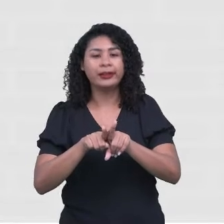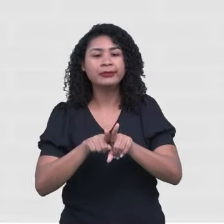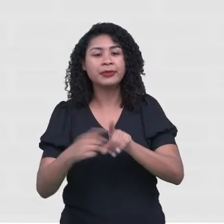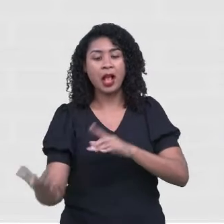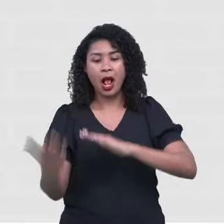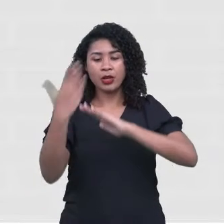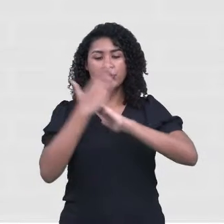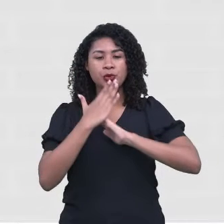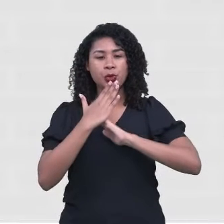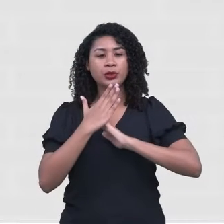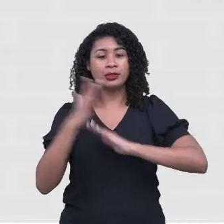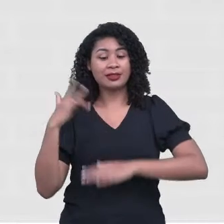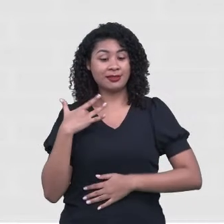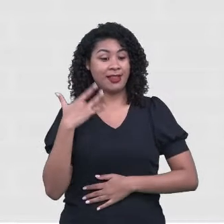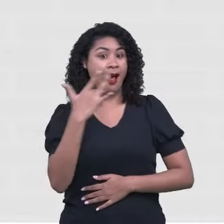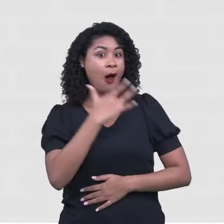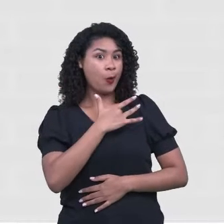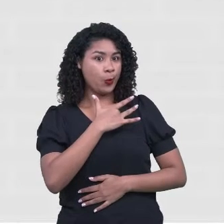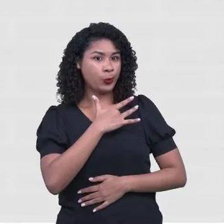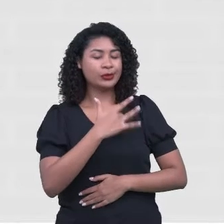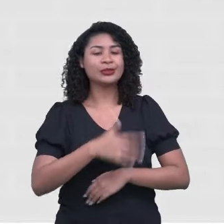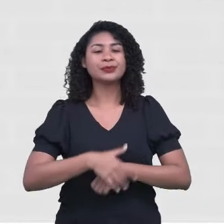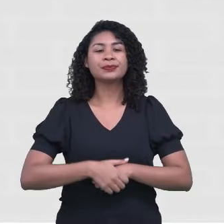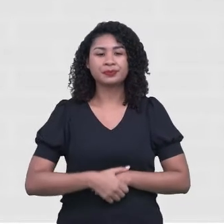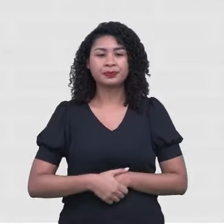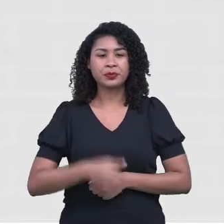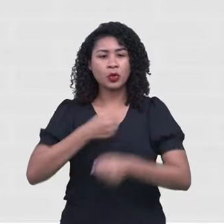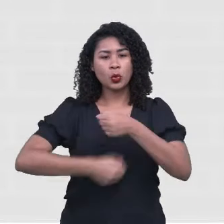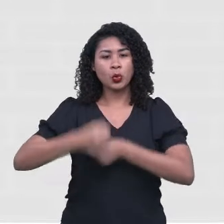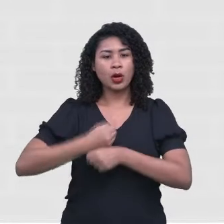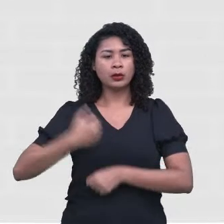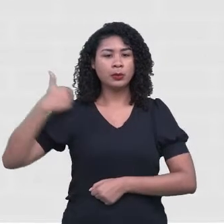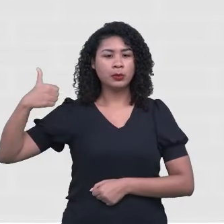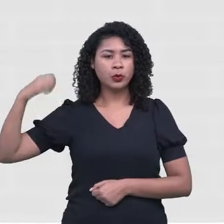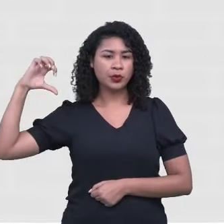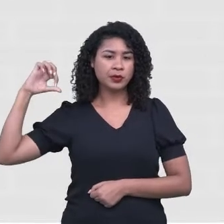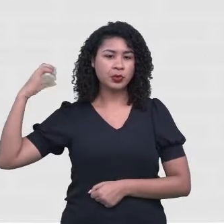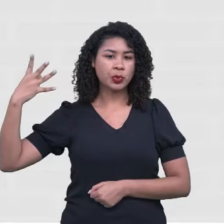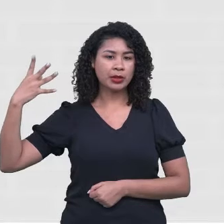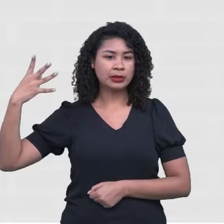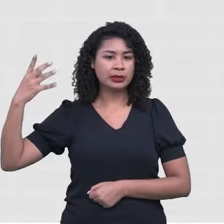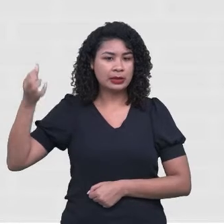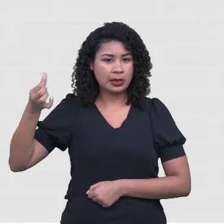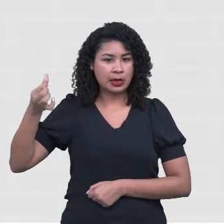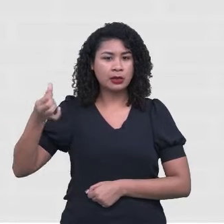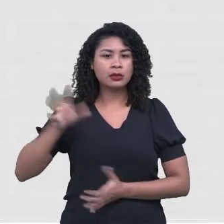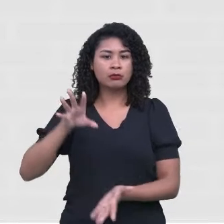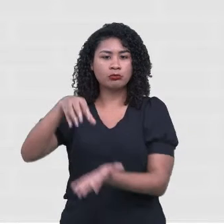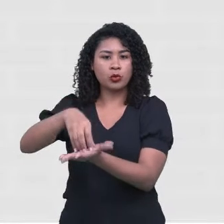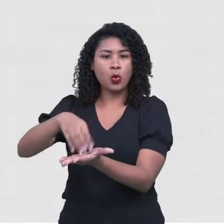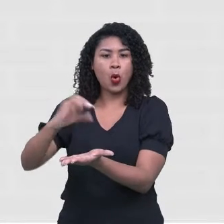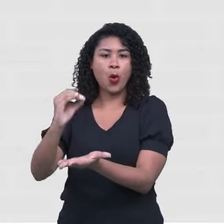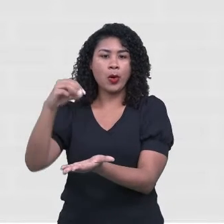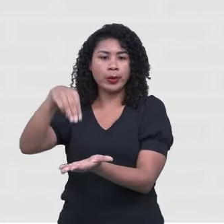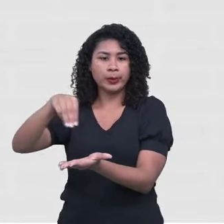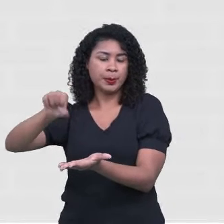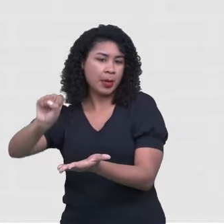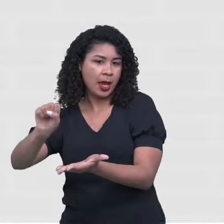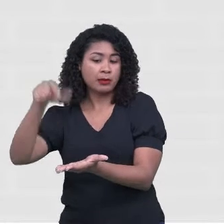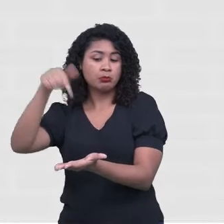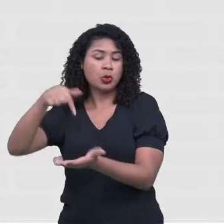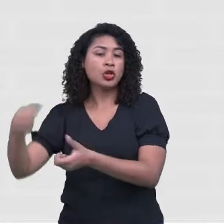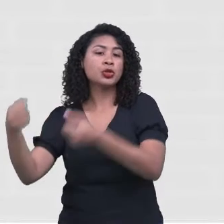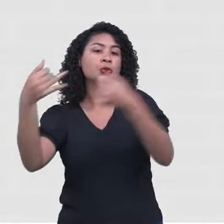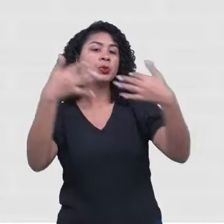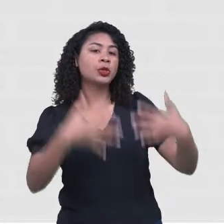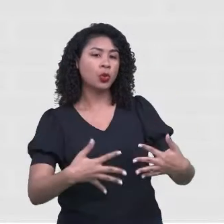mental. Em 1946, gente, olha só, a Organização Mundial de Saúde, a OMS, definiu